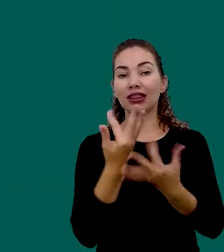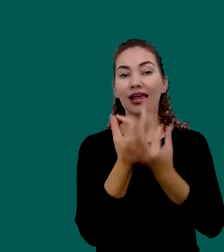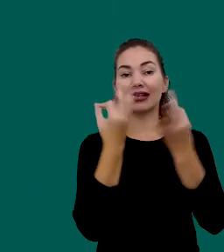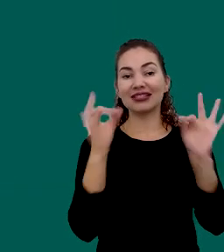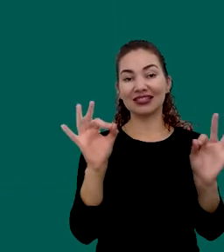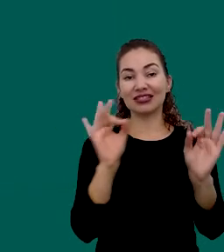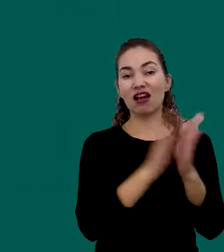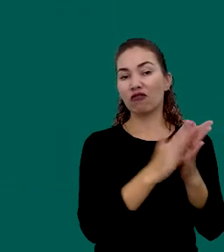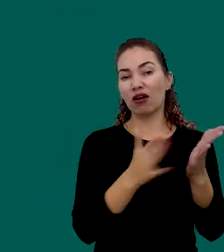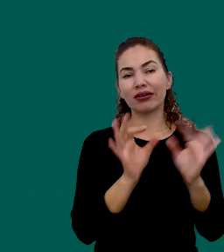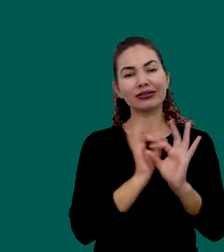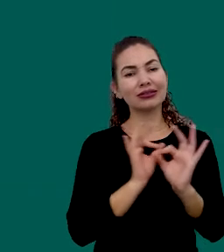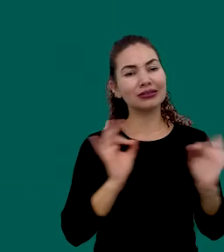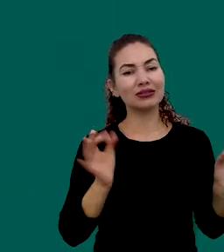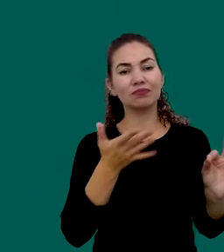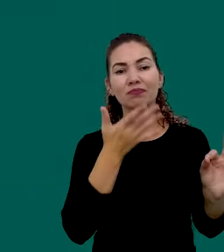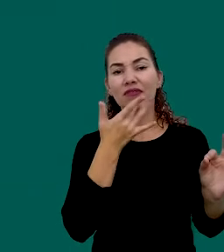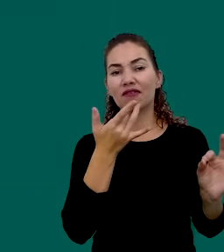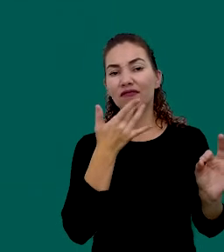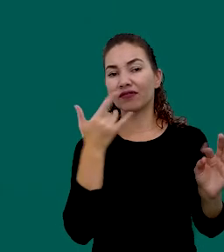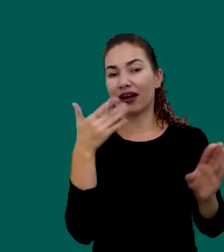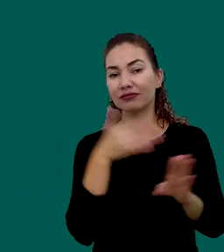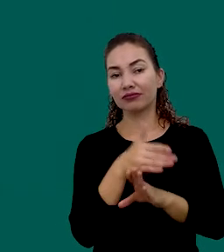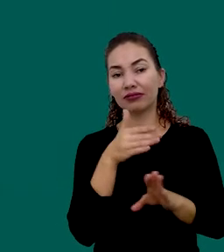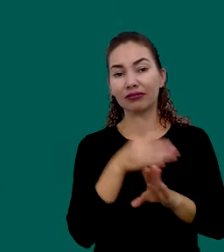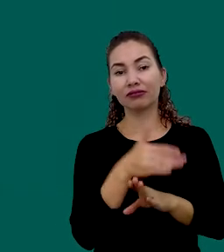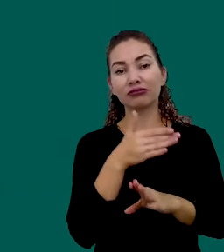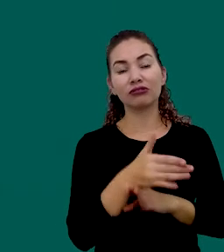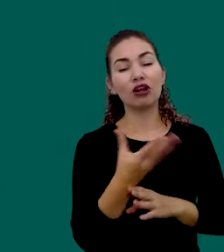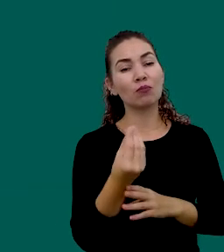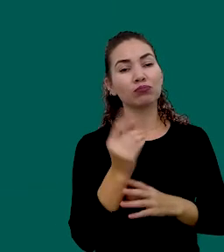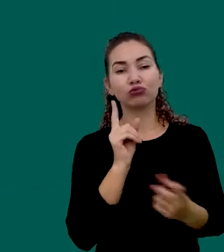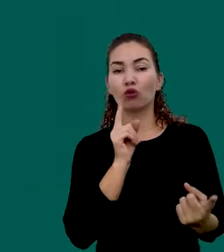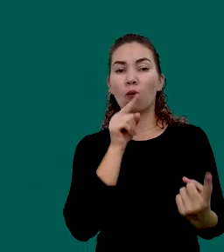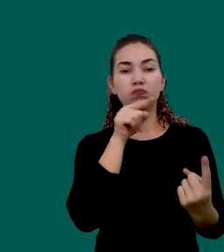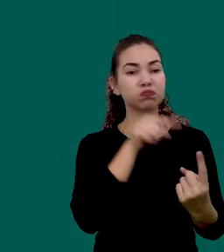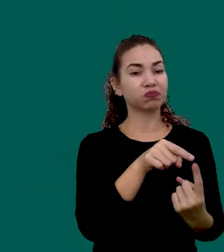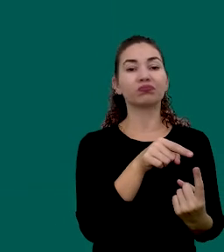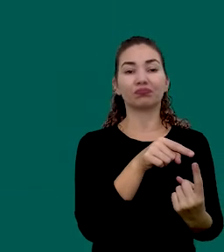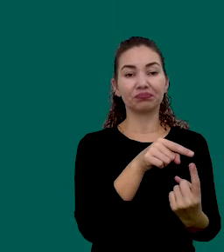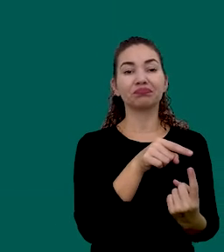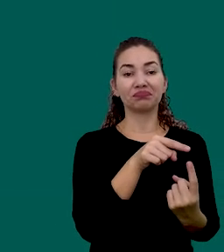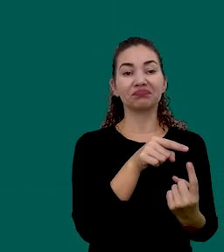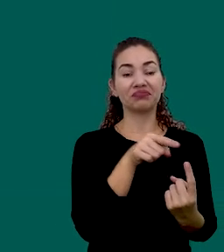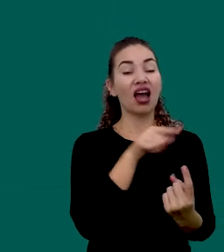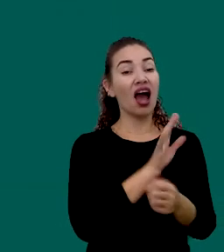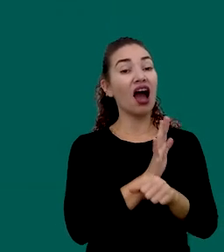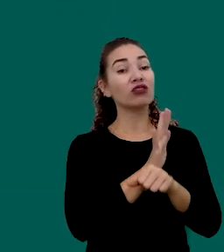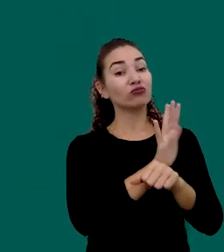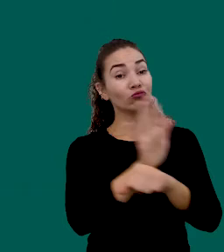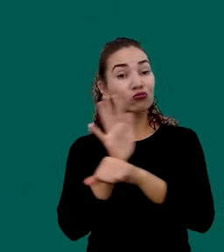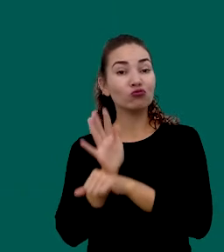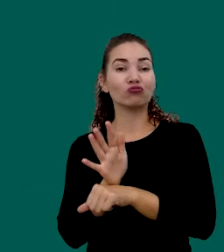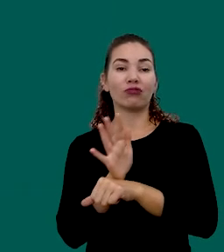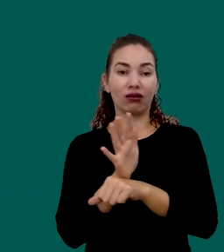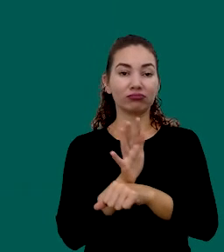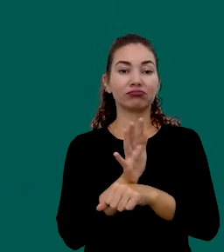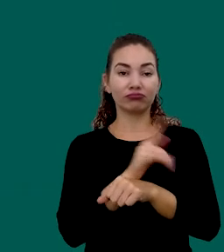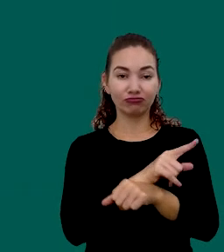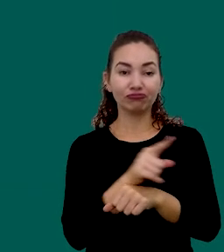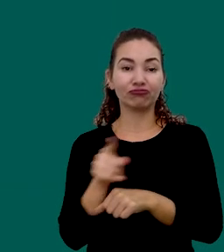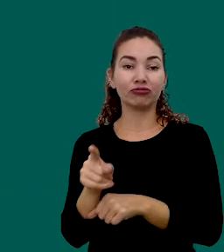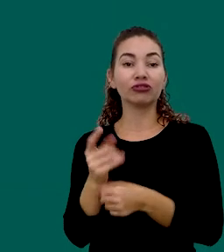cartilha Simples De fácil Acesso Bastante Objetiva Que vai Auxiliar A todos Vocês